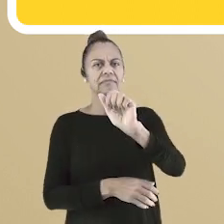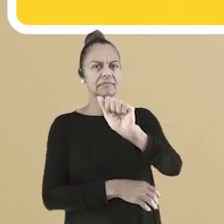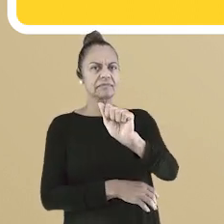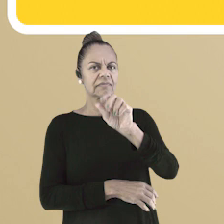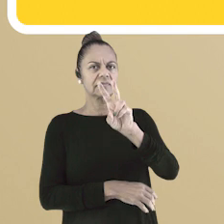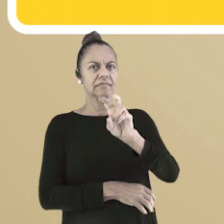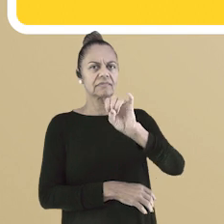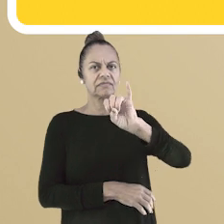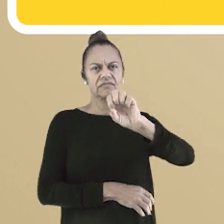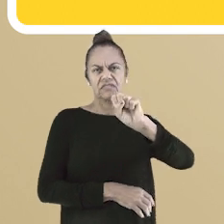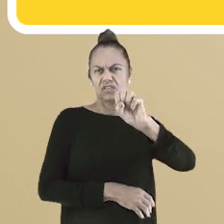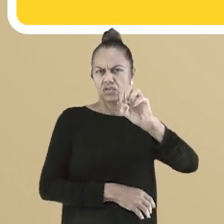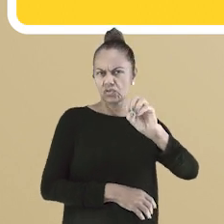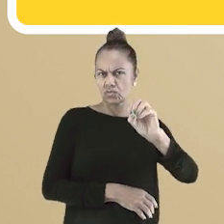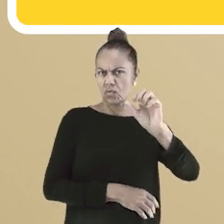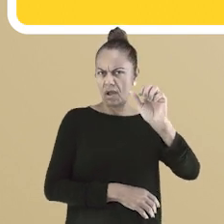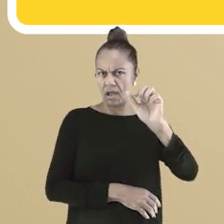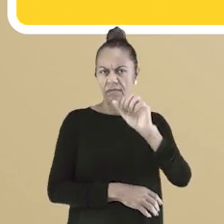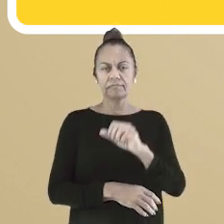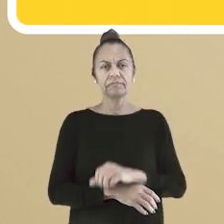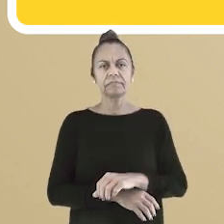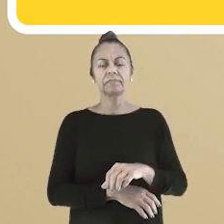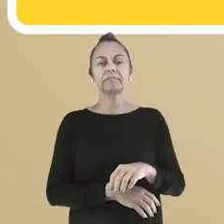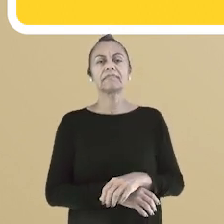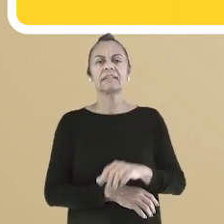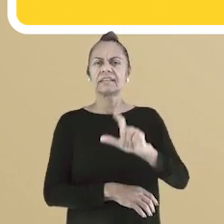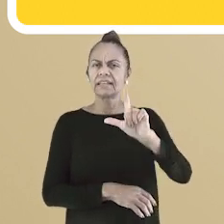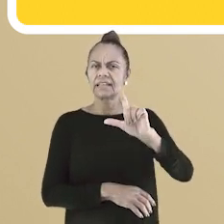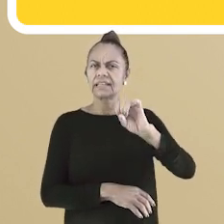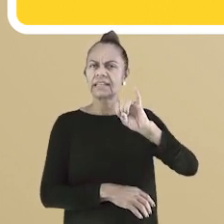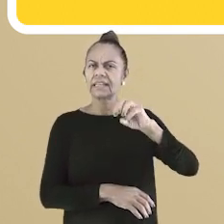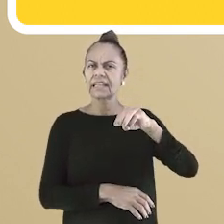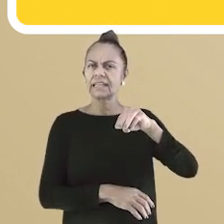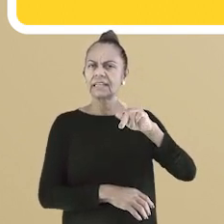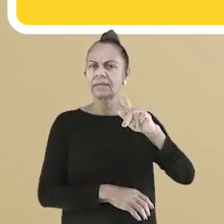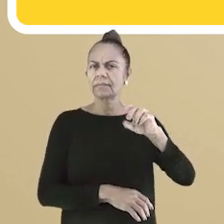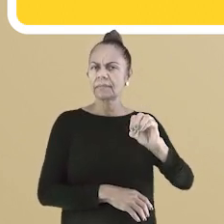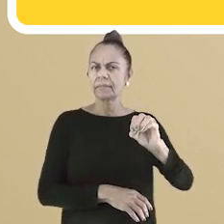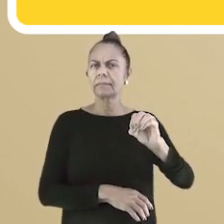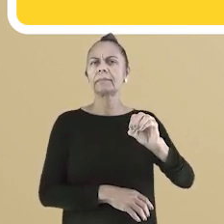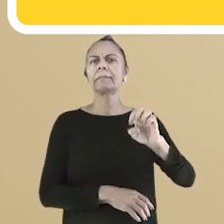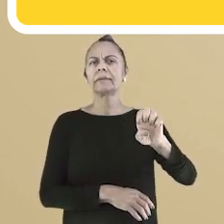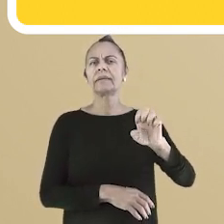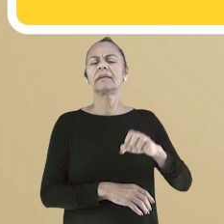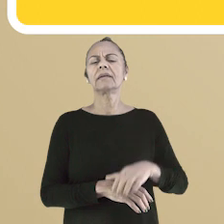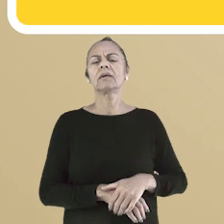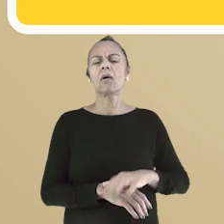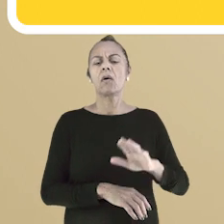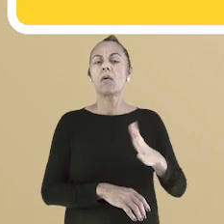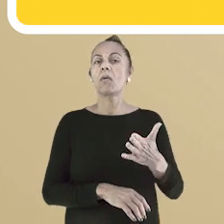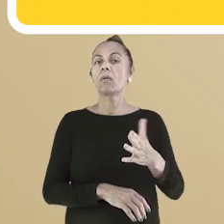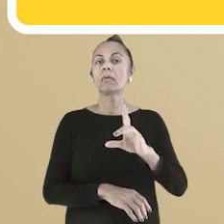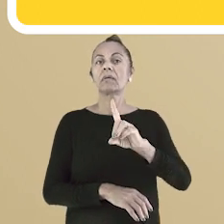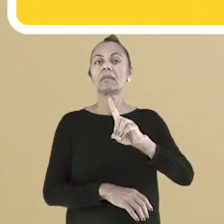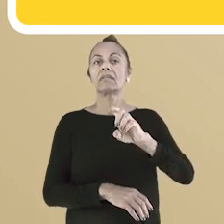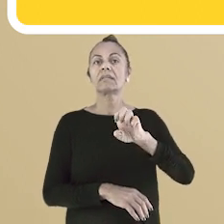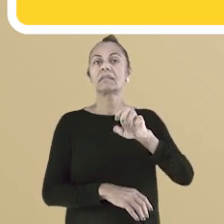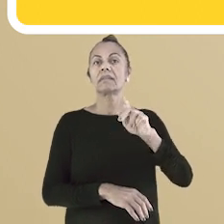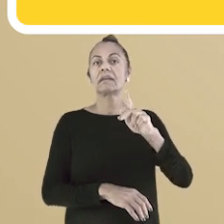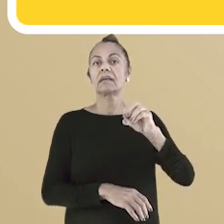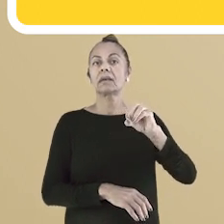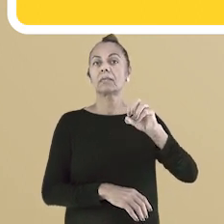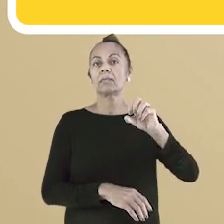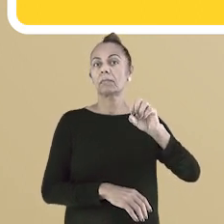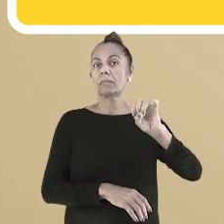lá. Letra A é a palavra. Aviso. Ou, letra B. Limpe. Ou, letra